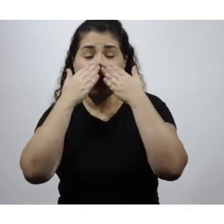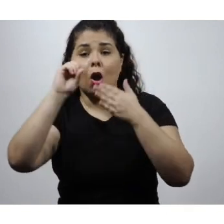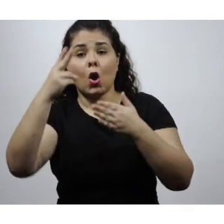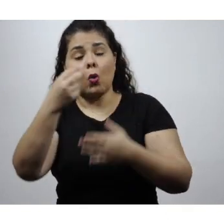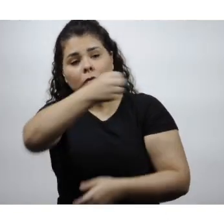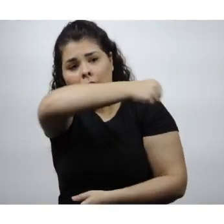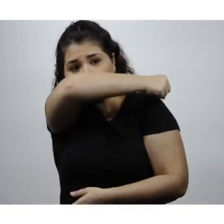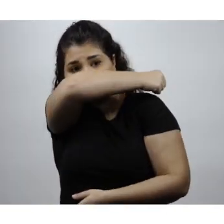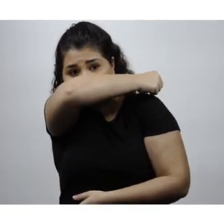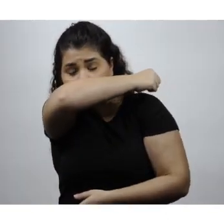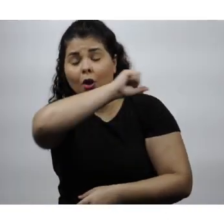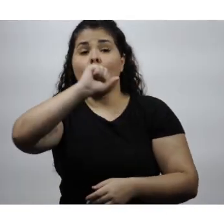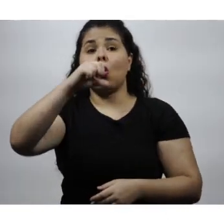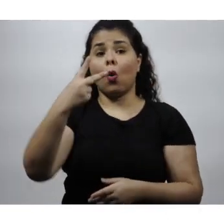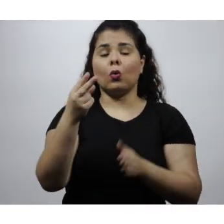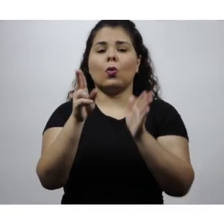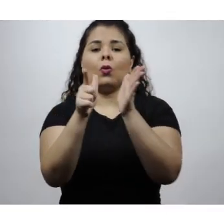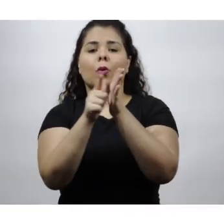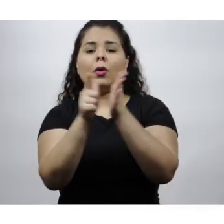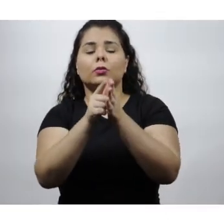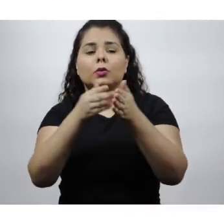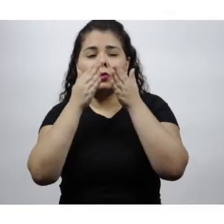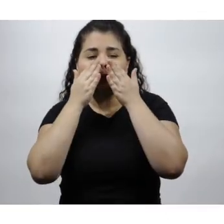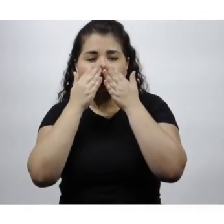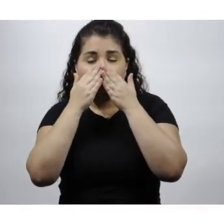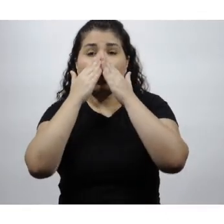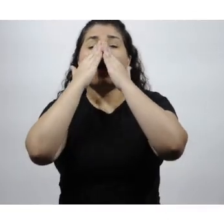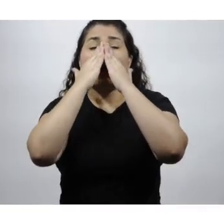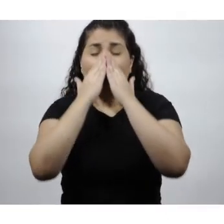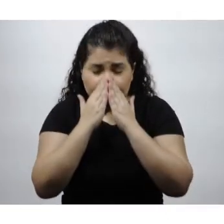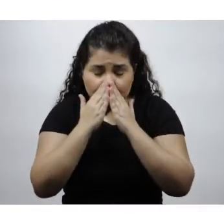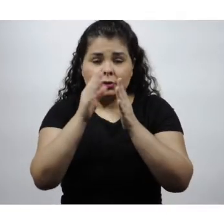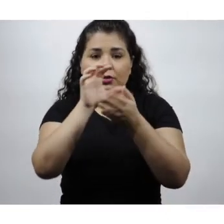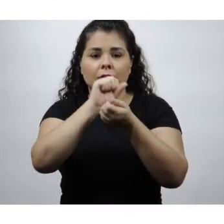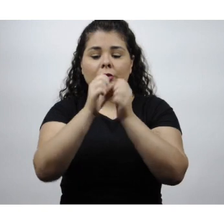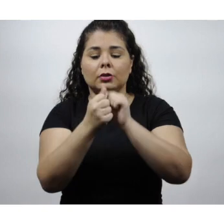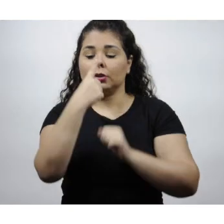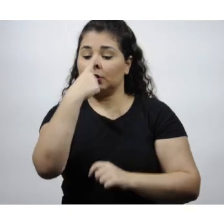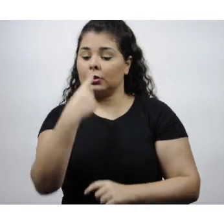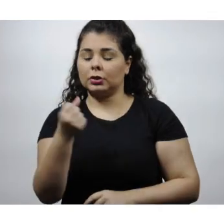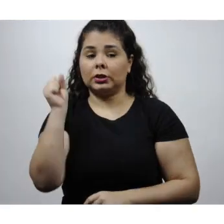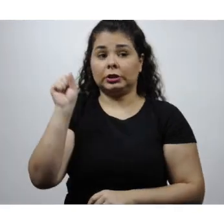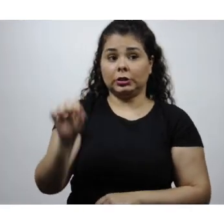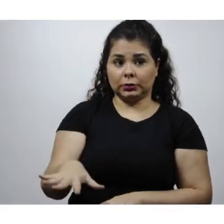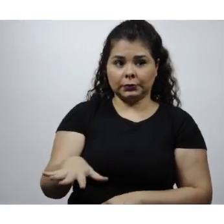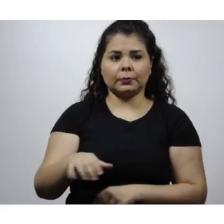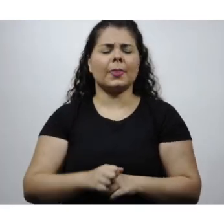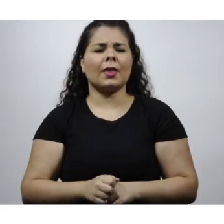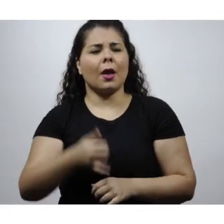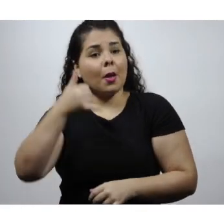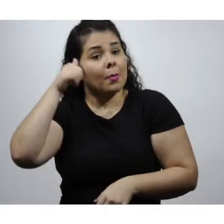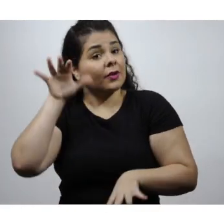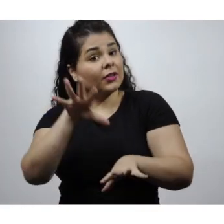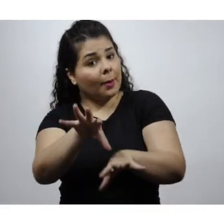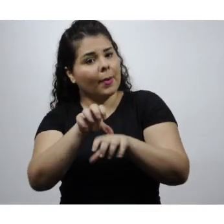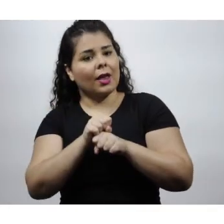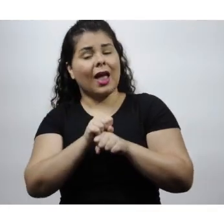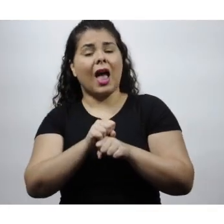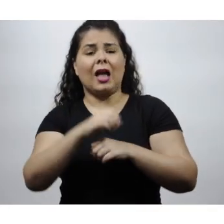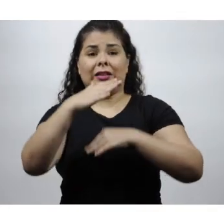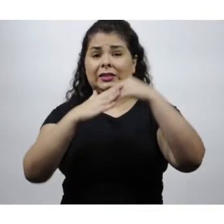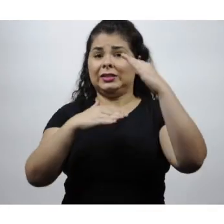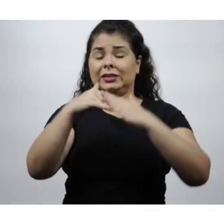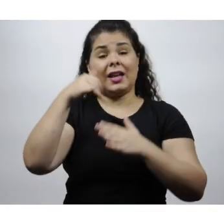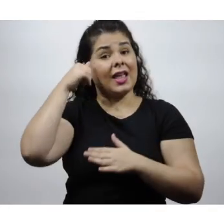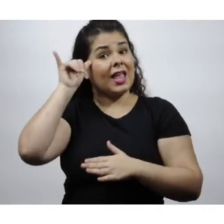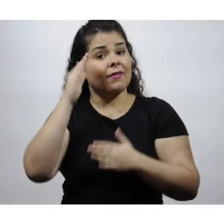com um lenço de papel quando tossir ou espirrar. Se cobrir com um lenço de papel ou cessuar o nariz, em seguida jogue lenço no lixo. Para não pegar, não ponha a mão no